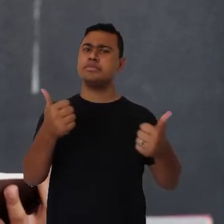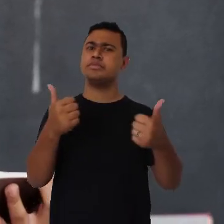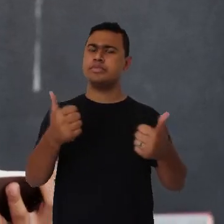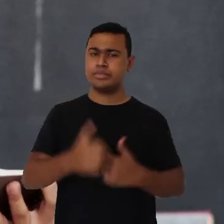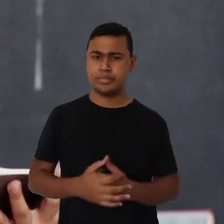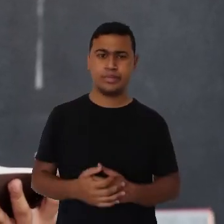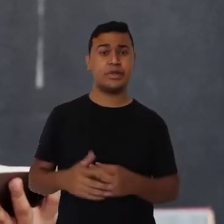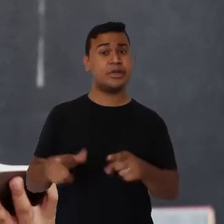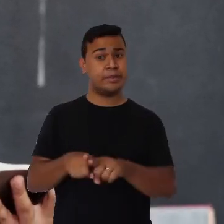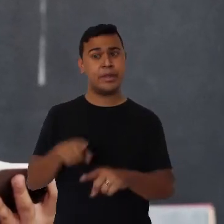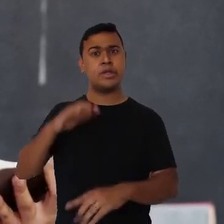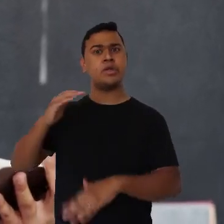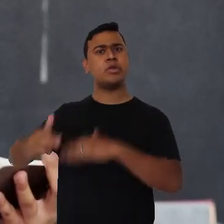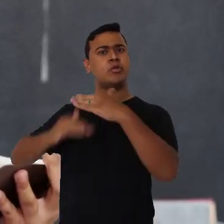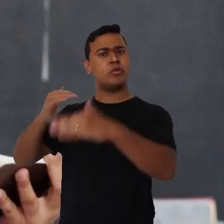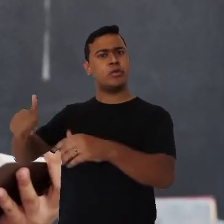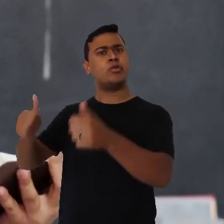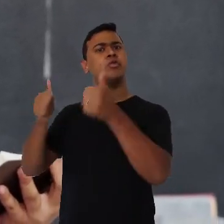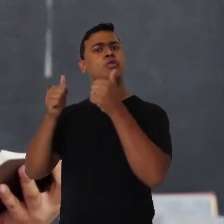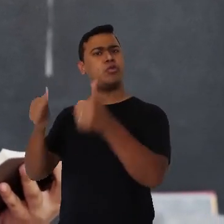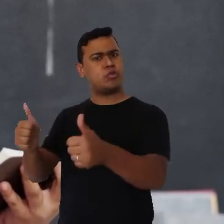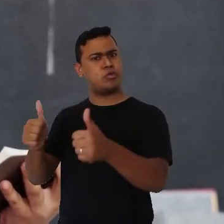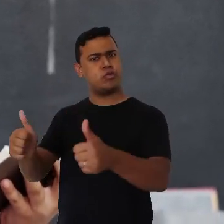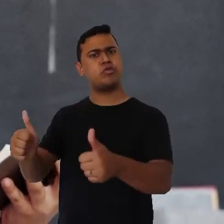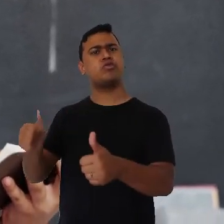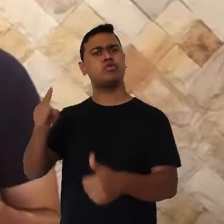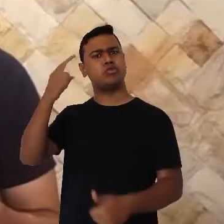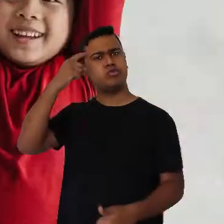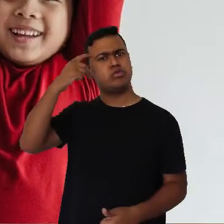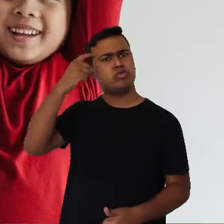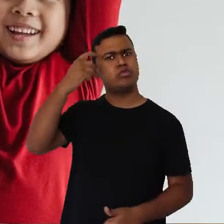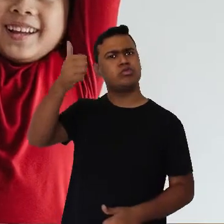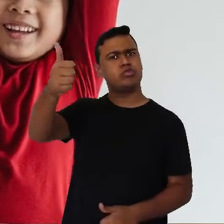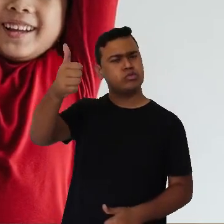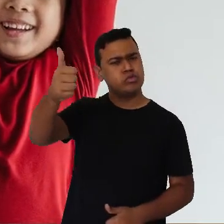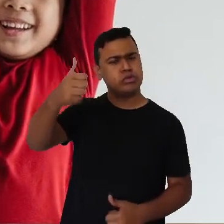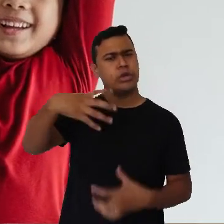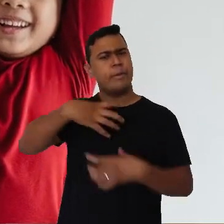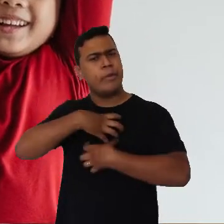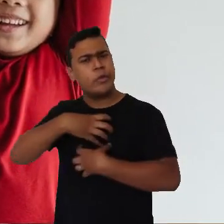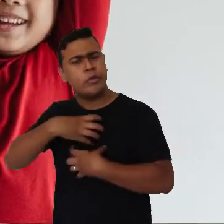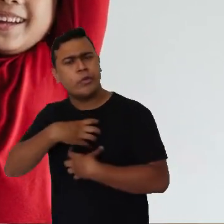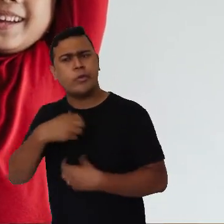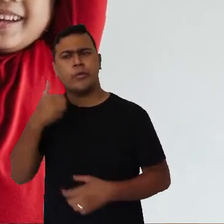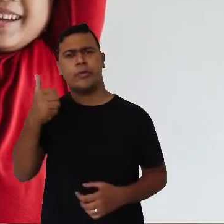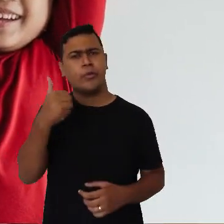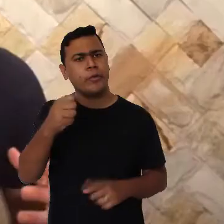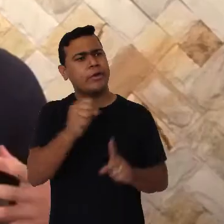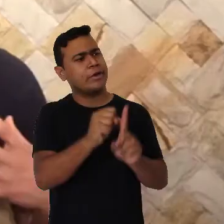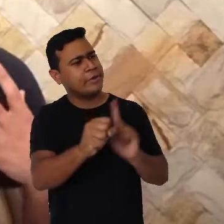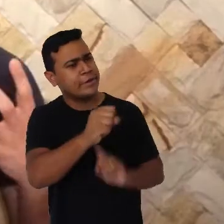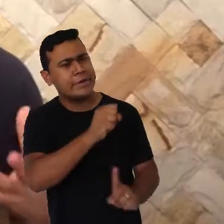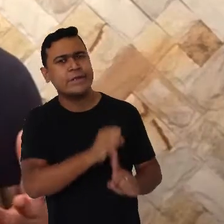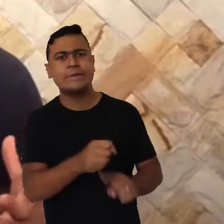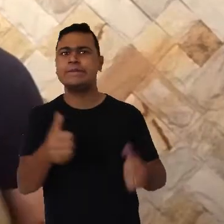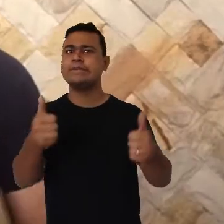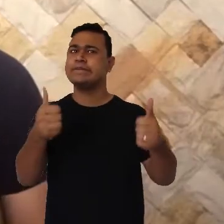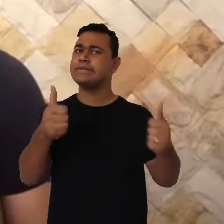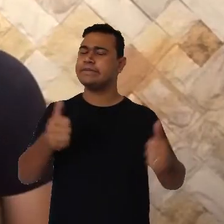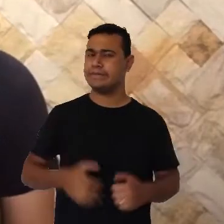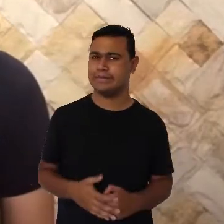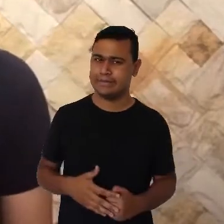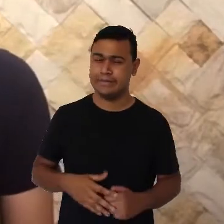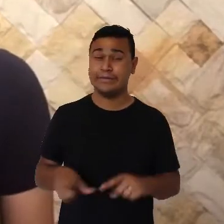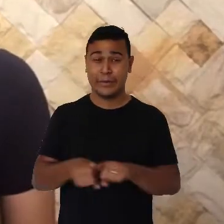um desenvolvimento pleno de suas capacidades cognitivas, emocionais e sociais, que serão importantes